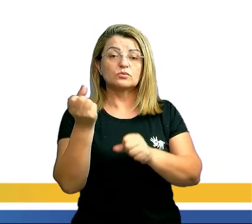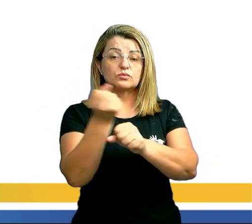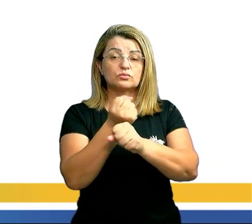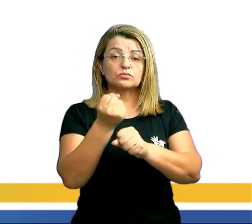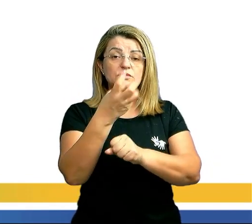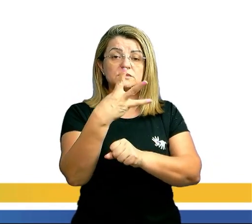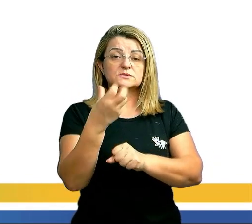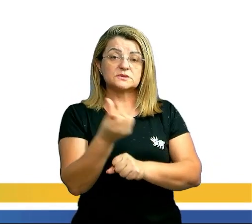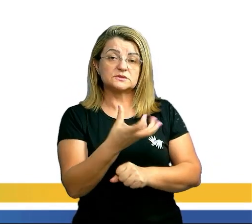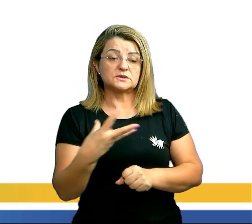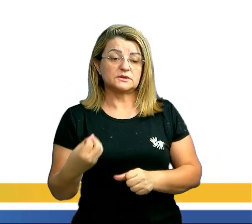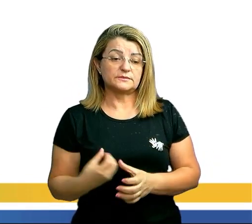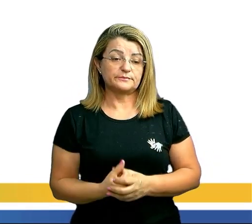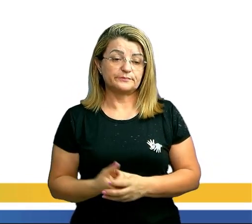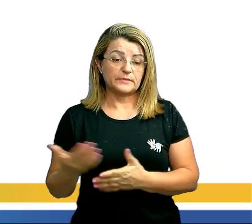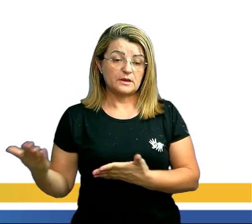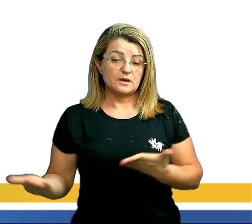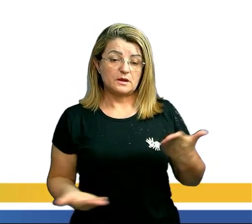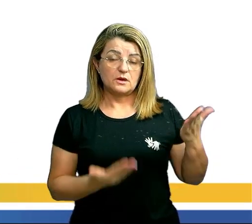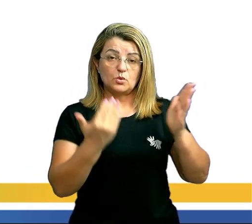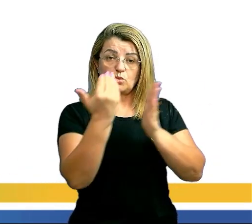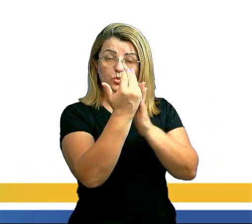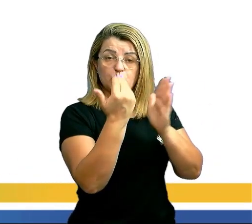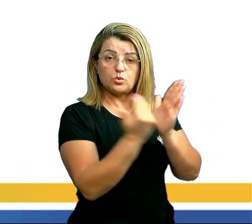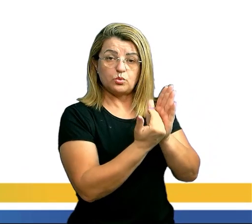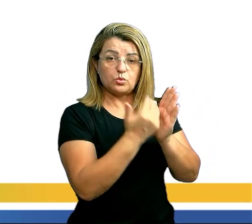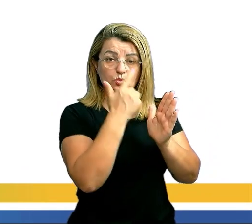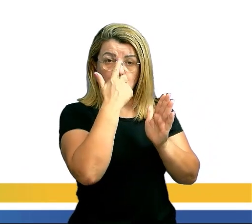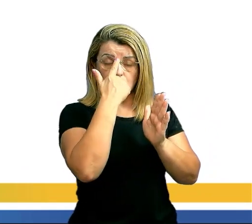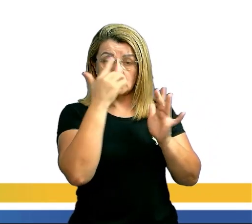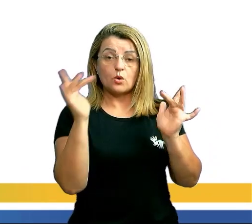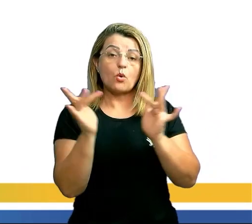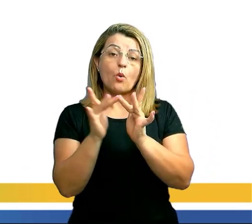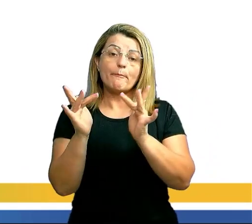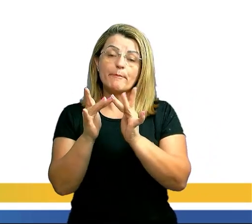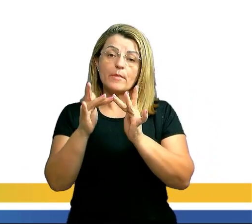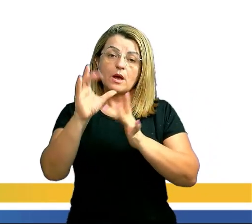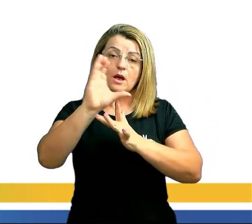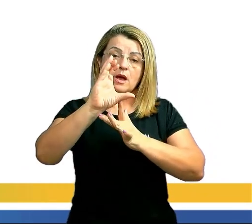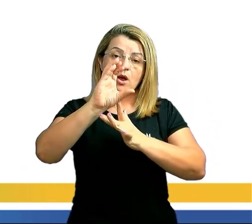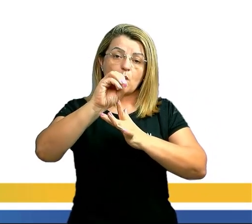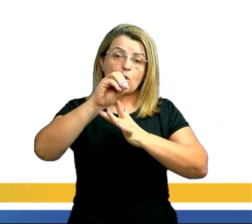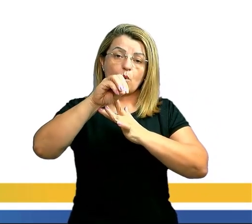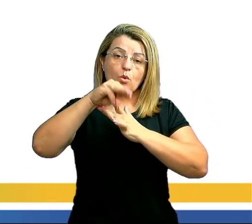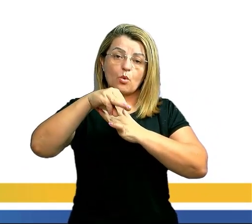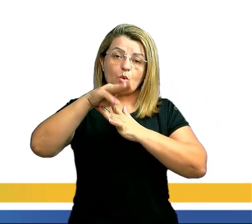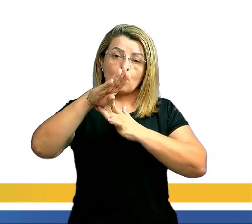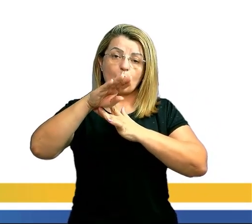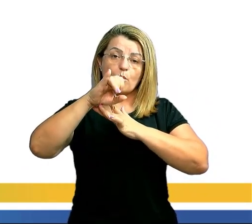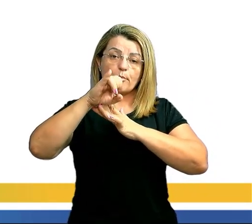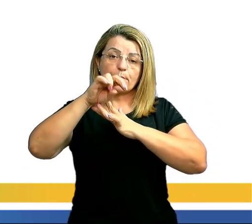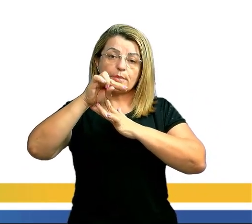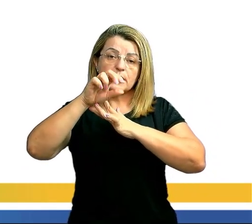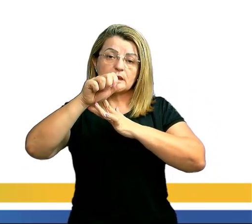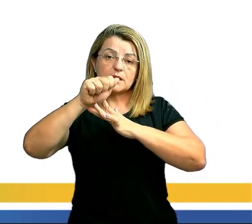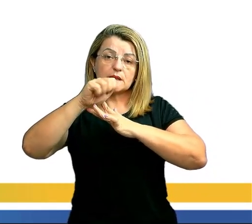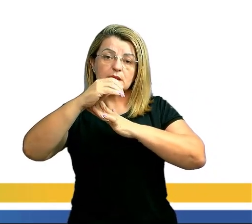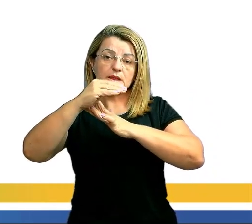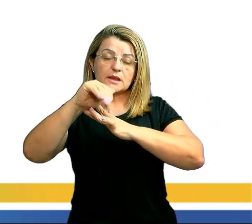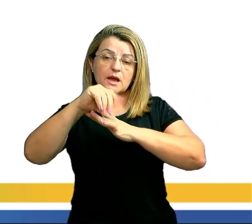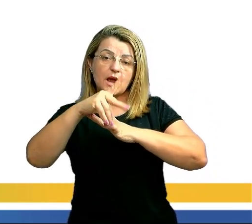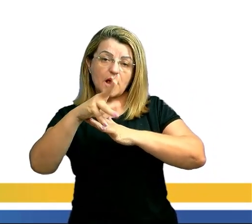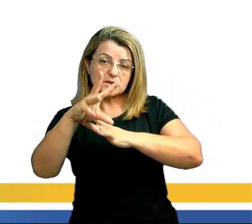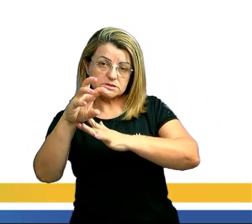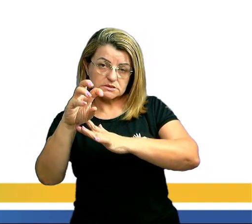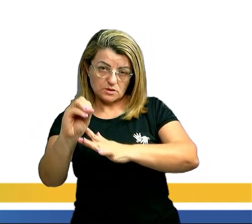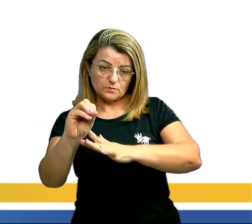Ok? Bora ver agora a outra etapa, que é combinação. A combinação é um dos agrupamentos estudados, onde a